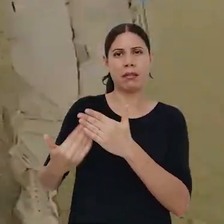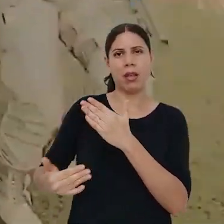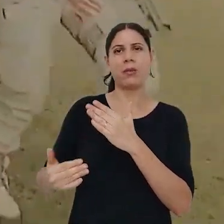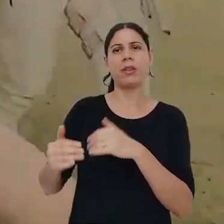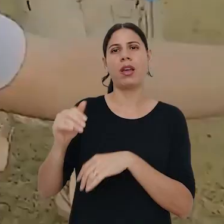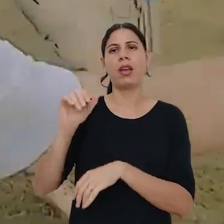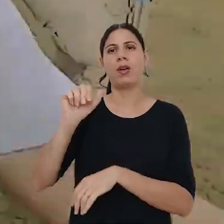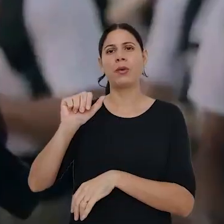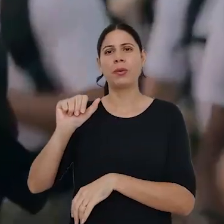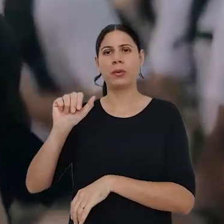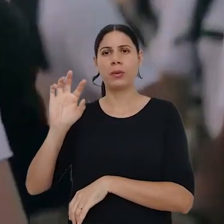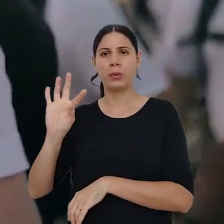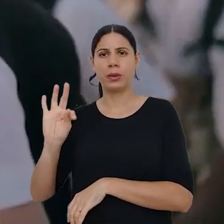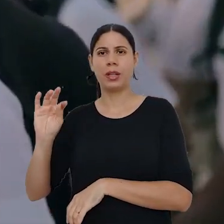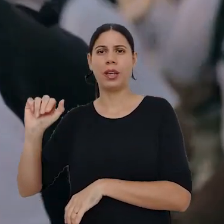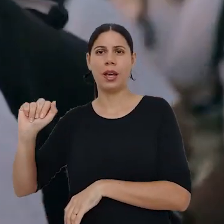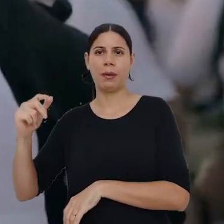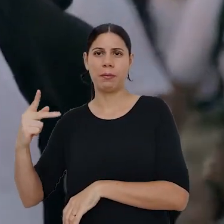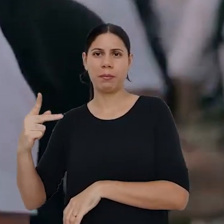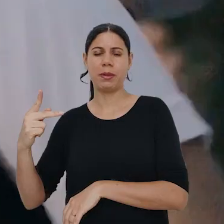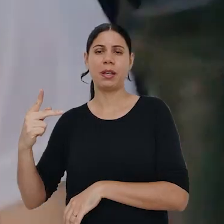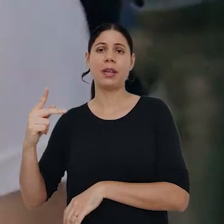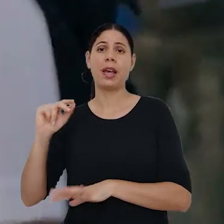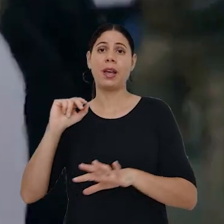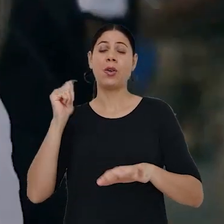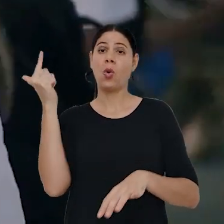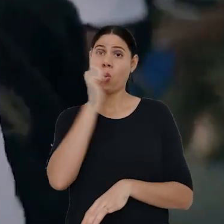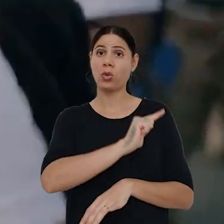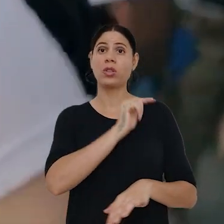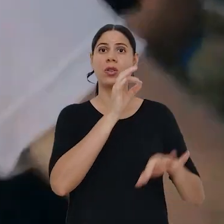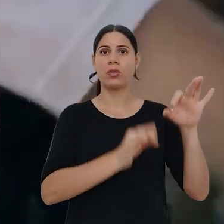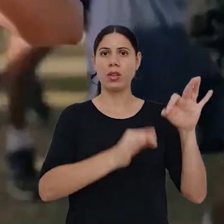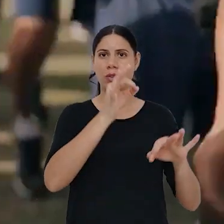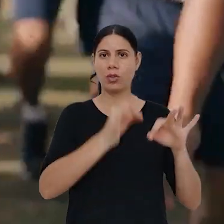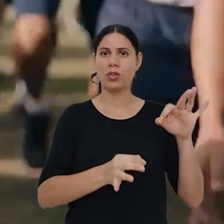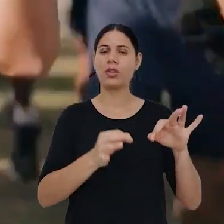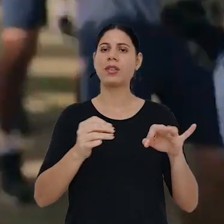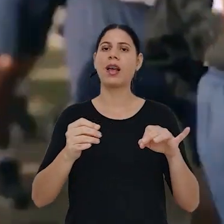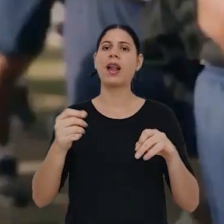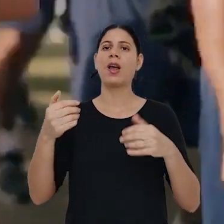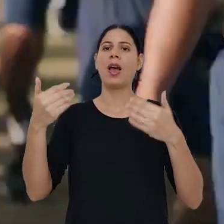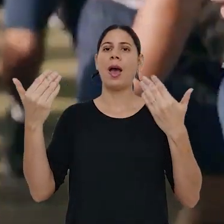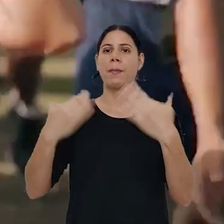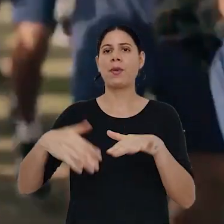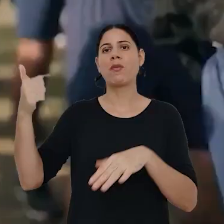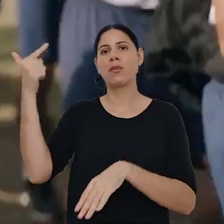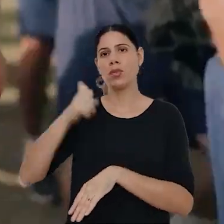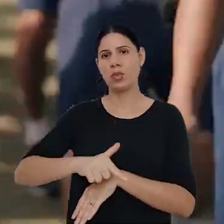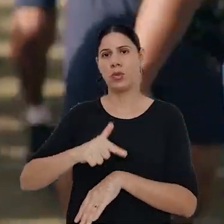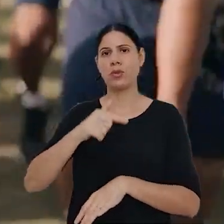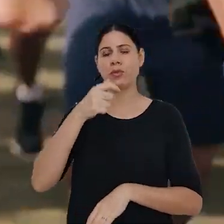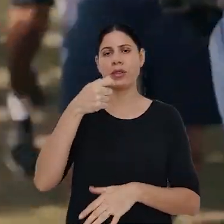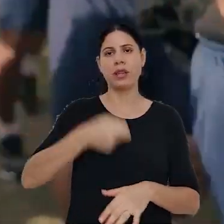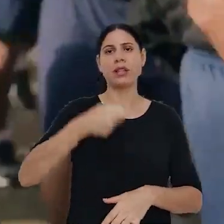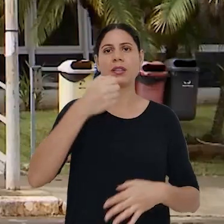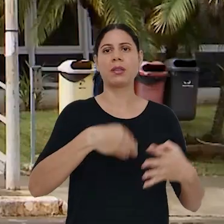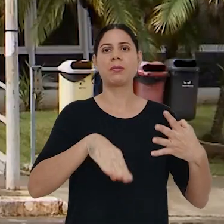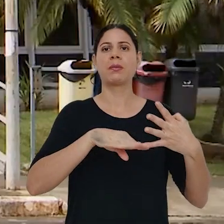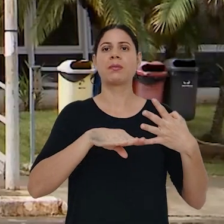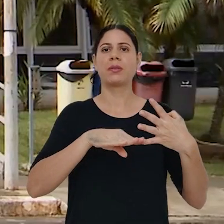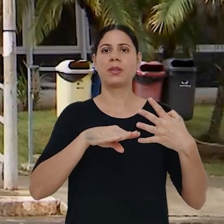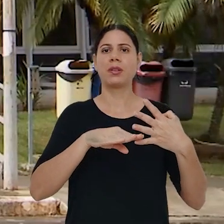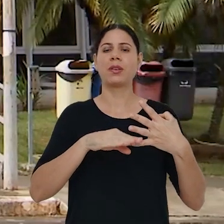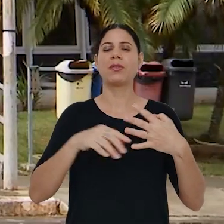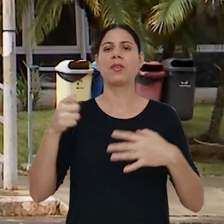física para concurso da Polícia Rodoviária Federal garantiu na Justiça a reaplicação do exame. A decisão de primeira instância foi